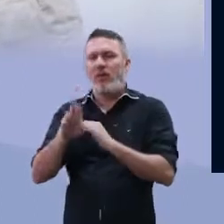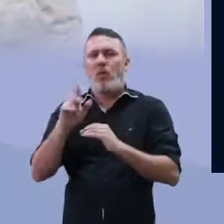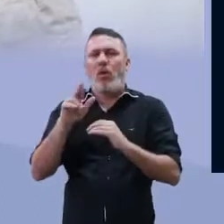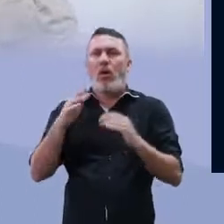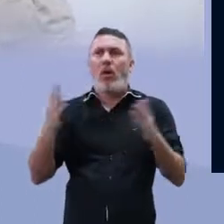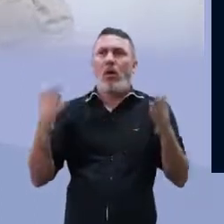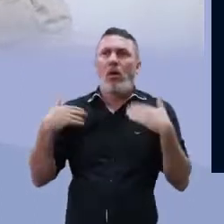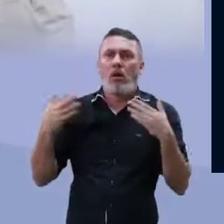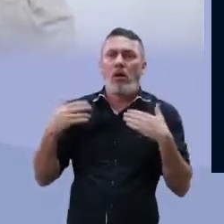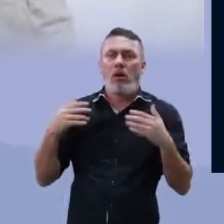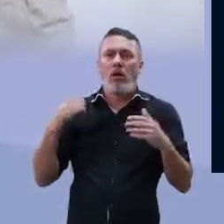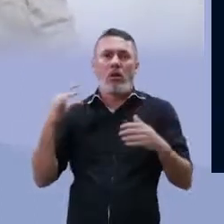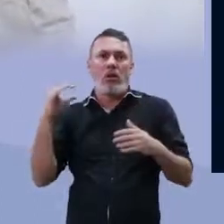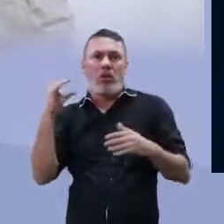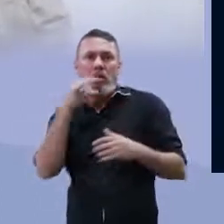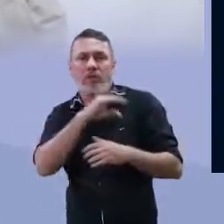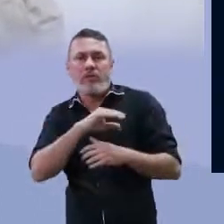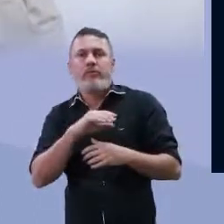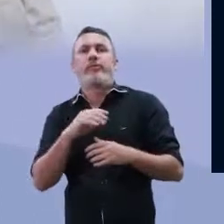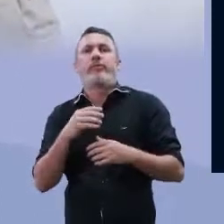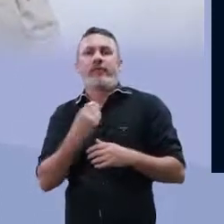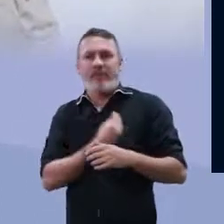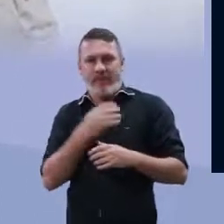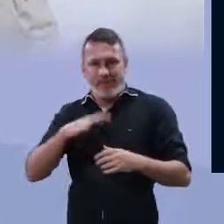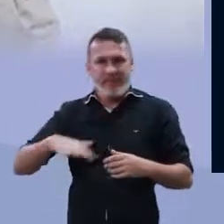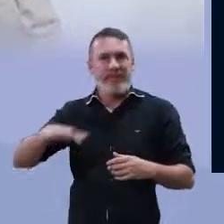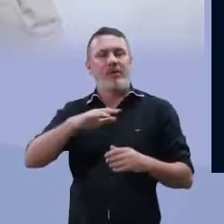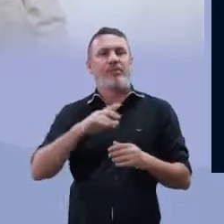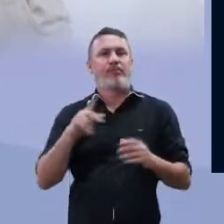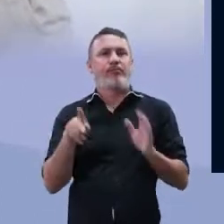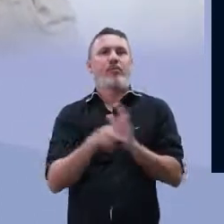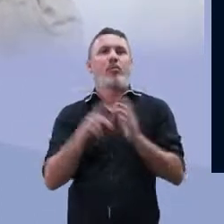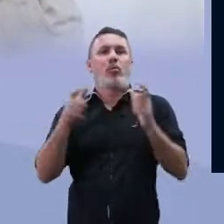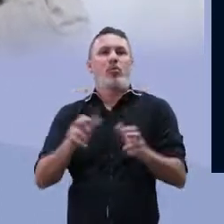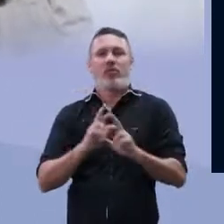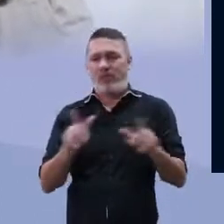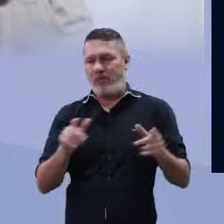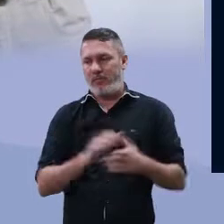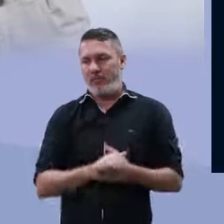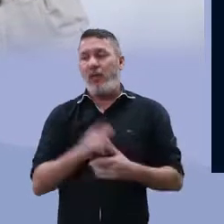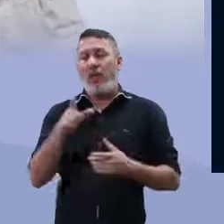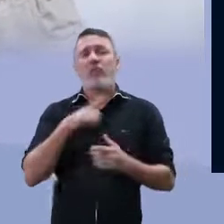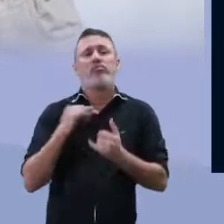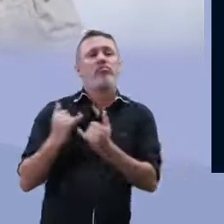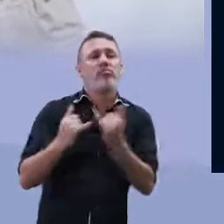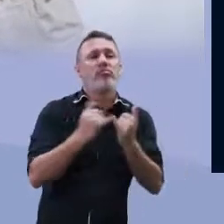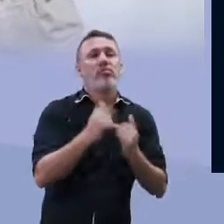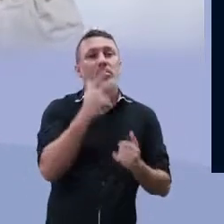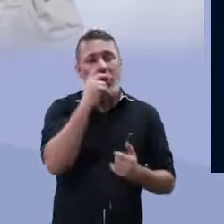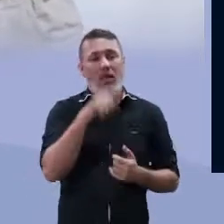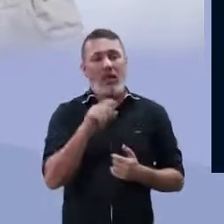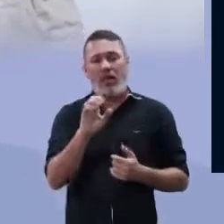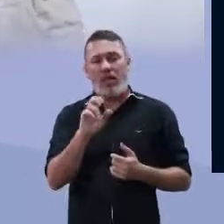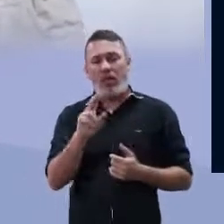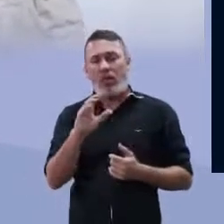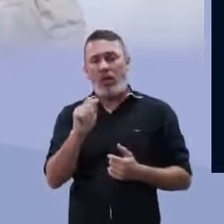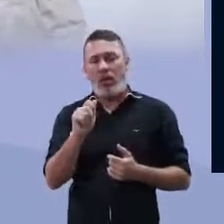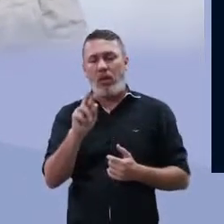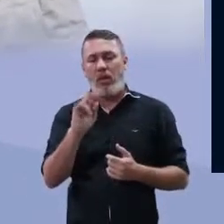alta, temperaturas muito altas. Por isso são chamadas de extremófilos. E elas têm muitos genes